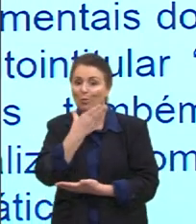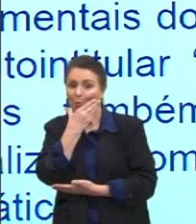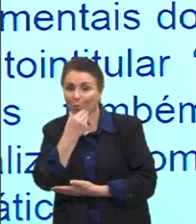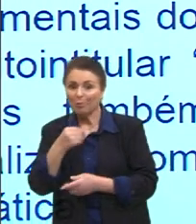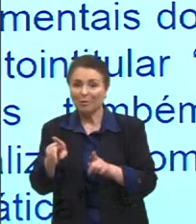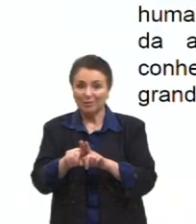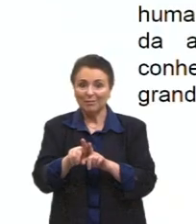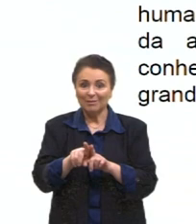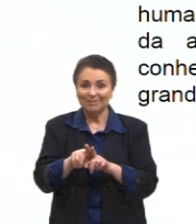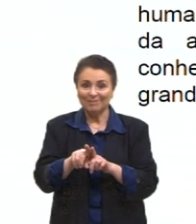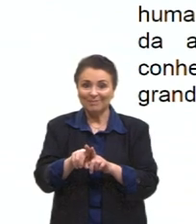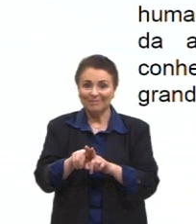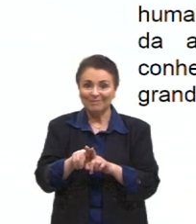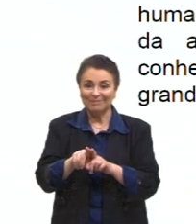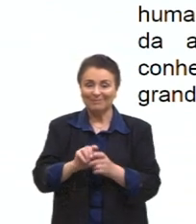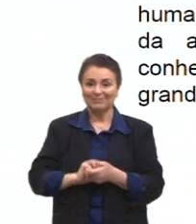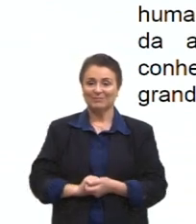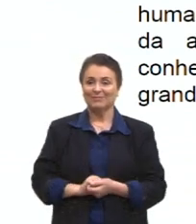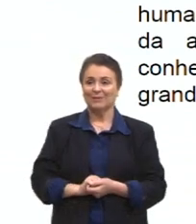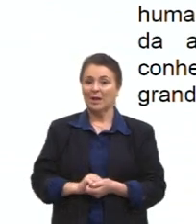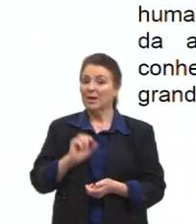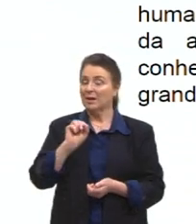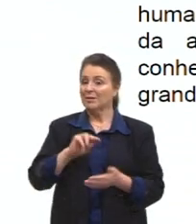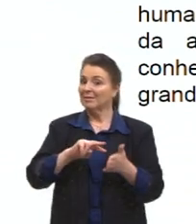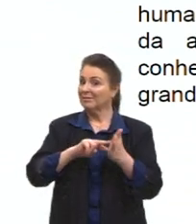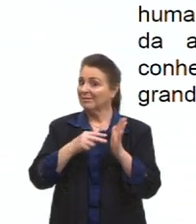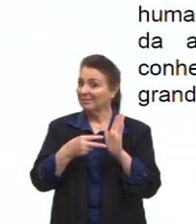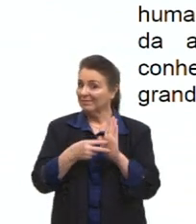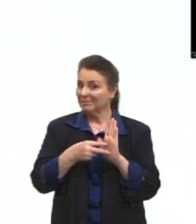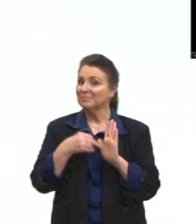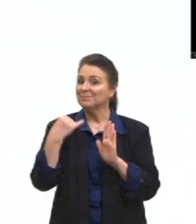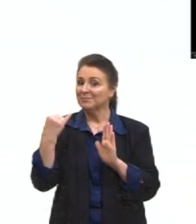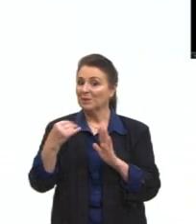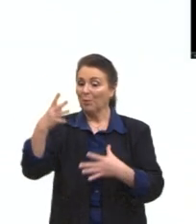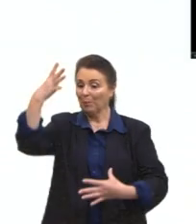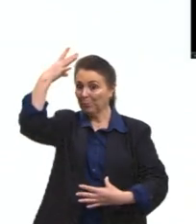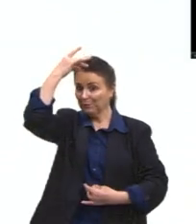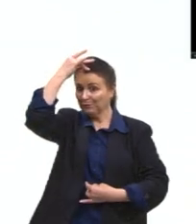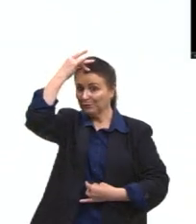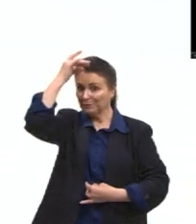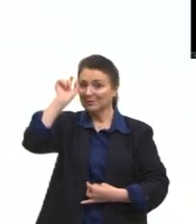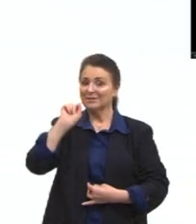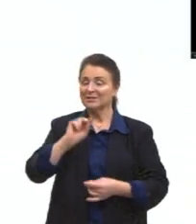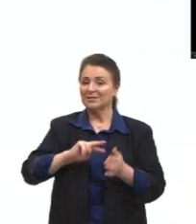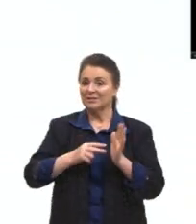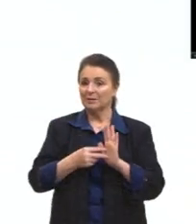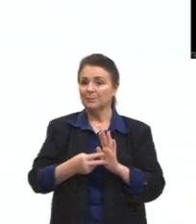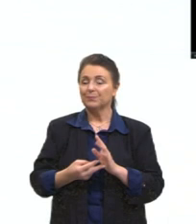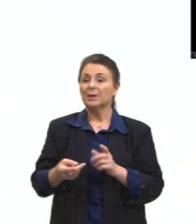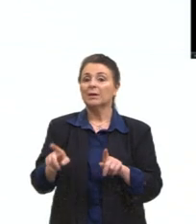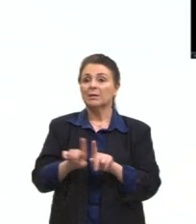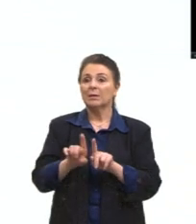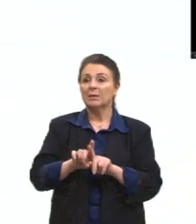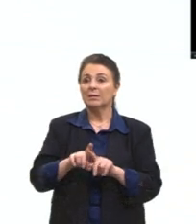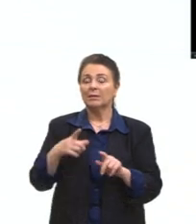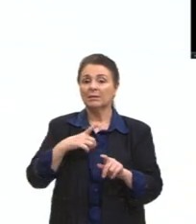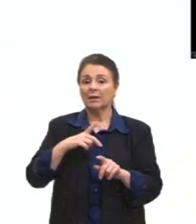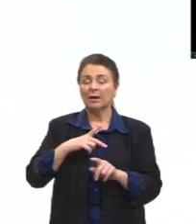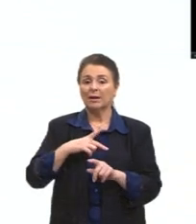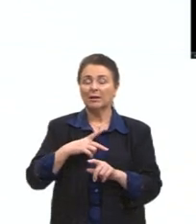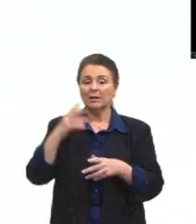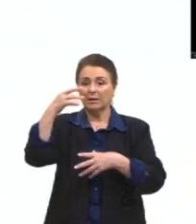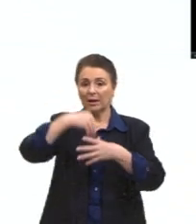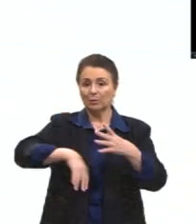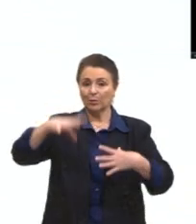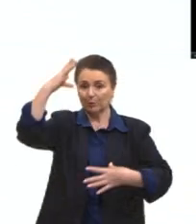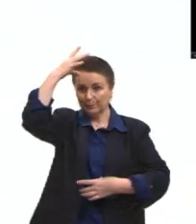que significa performance. Essa daqui é só um exemplo. Nós temos dentro dessa categoria da performance também,